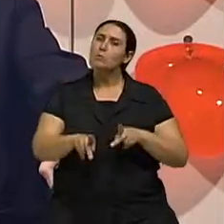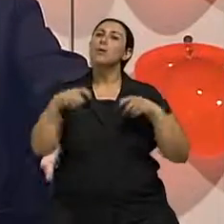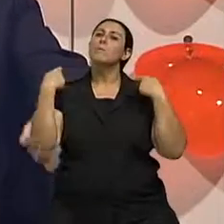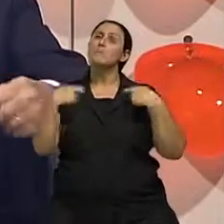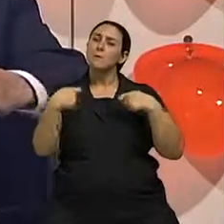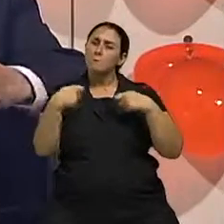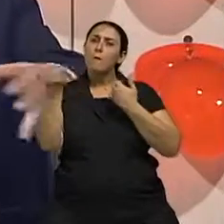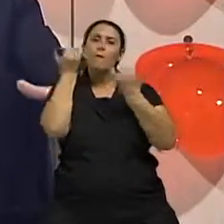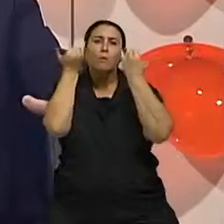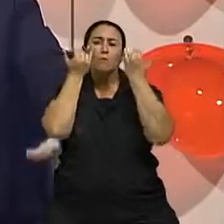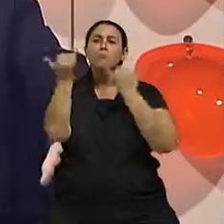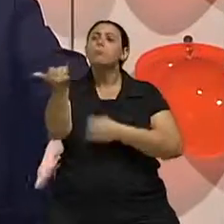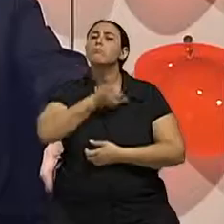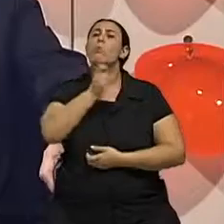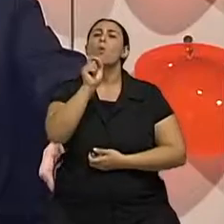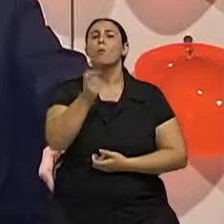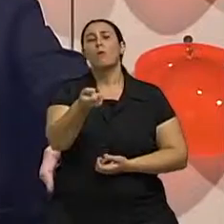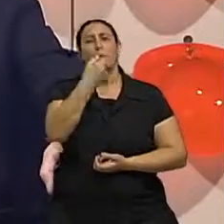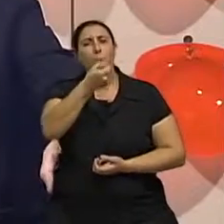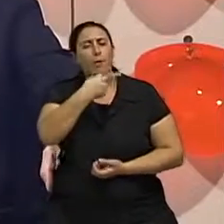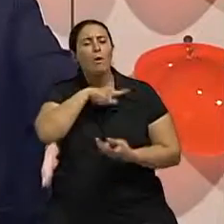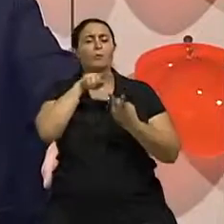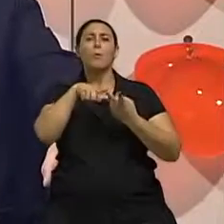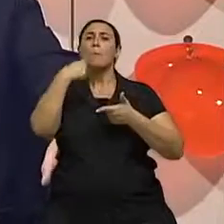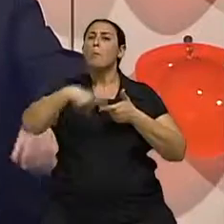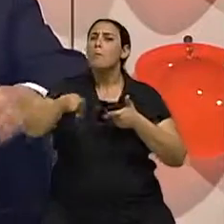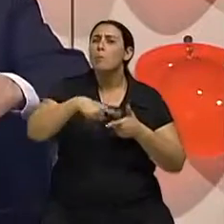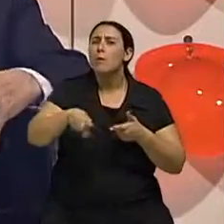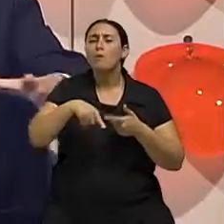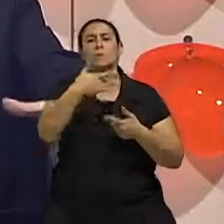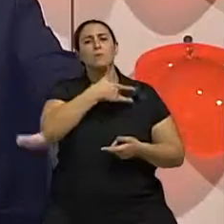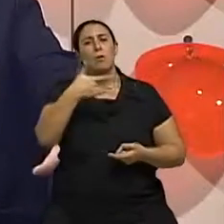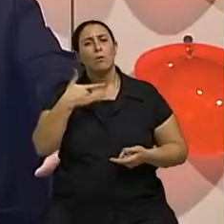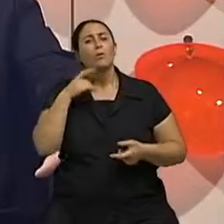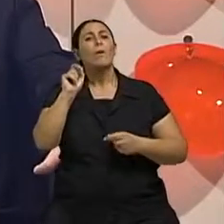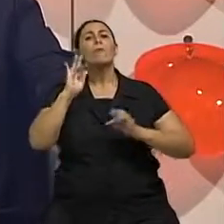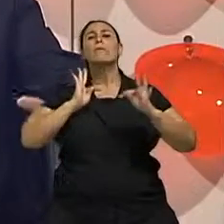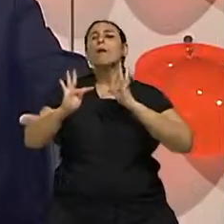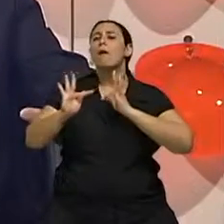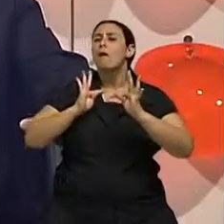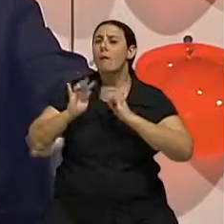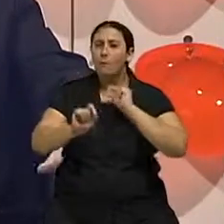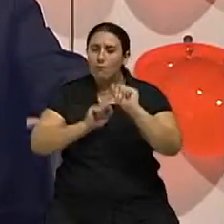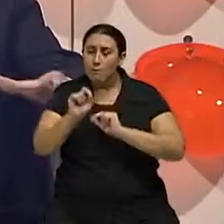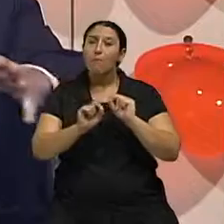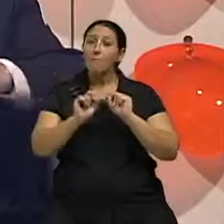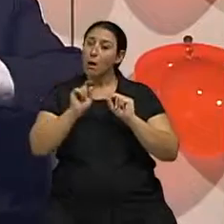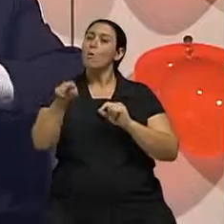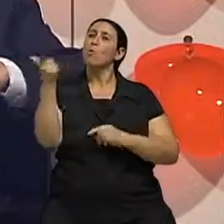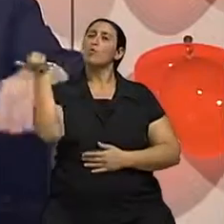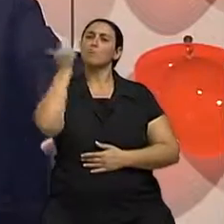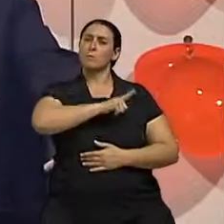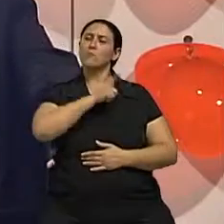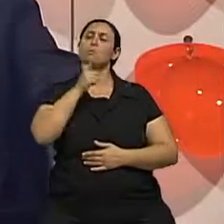todos os seus medicamentos, todos os problemas, aquilo que vem tratando. Então isso é fundamental para que a